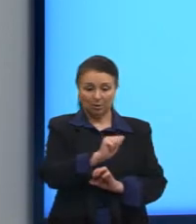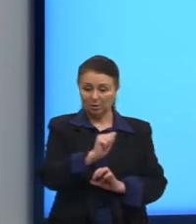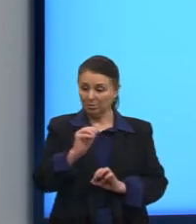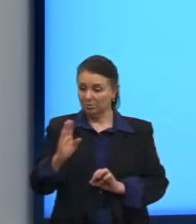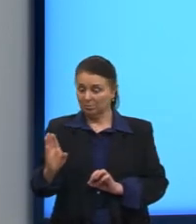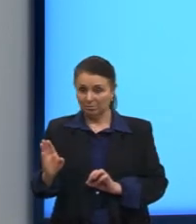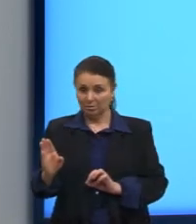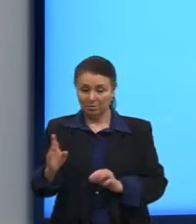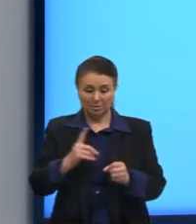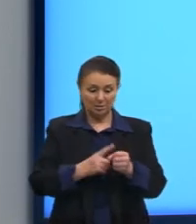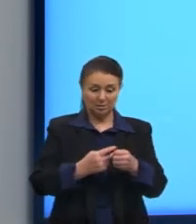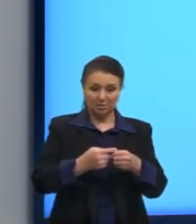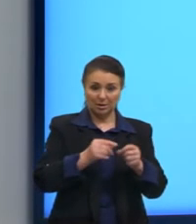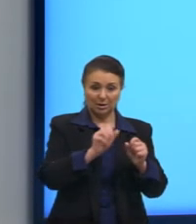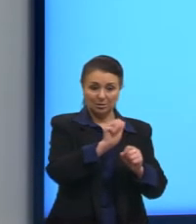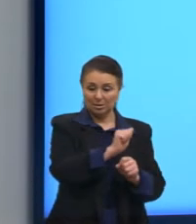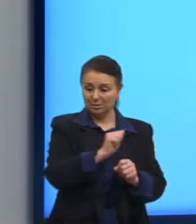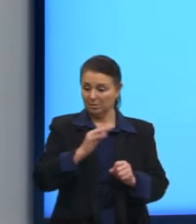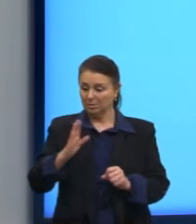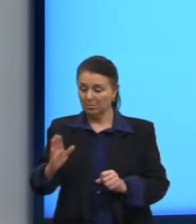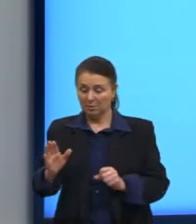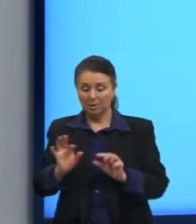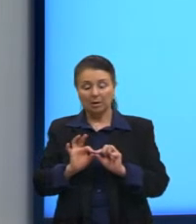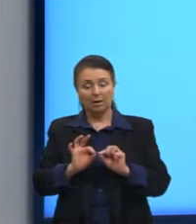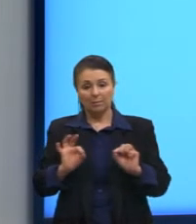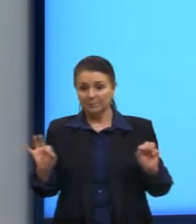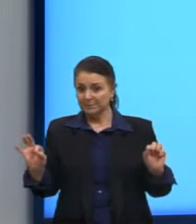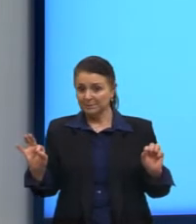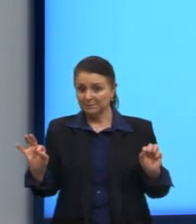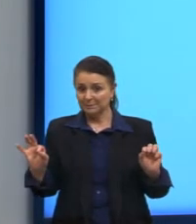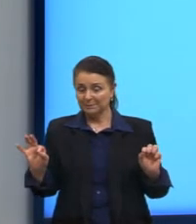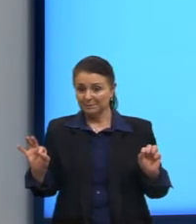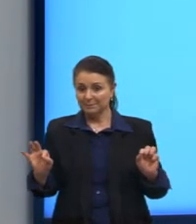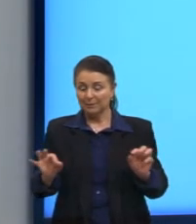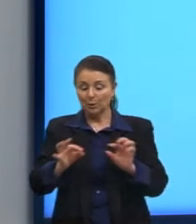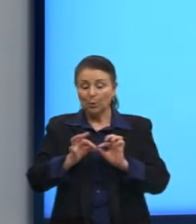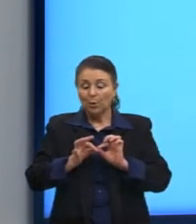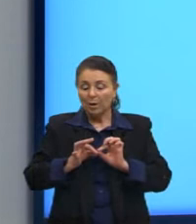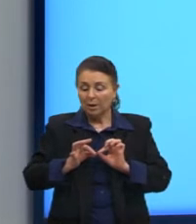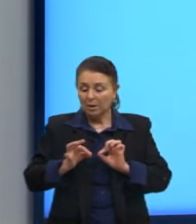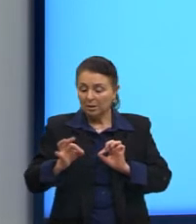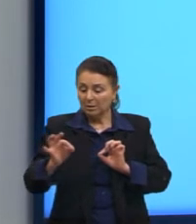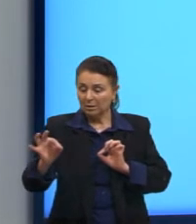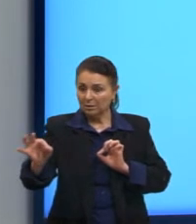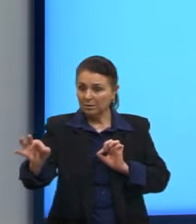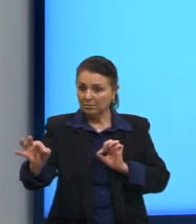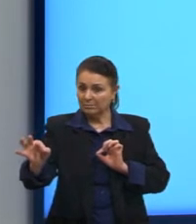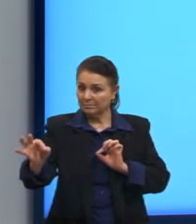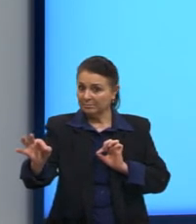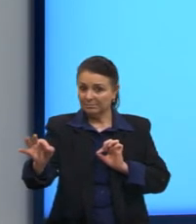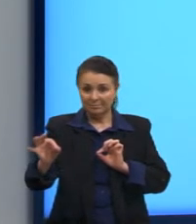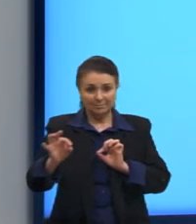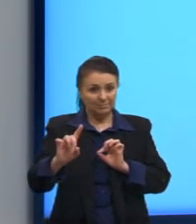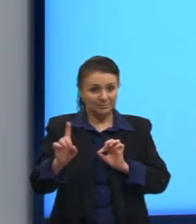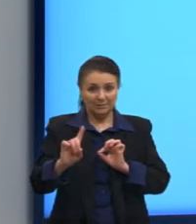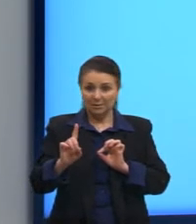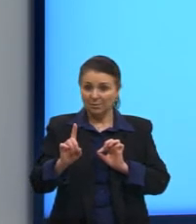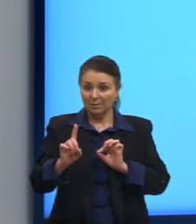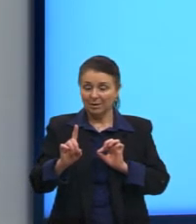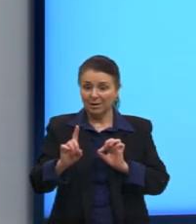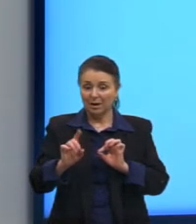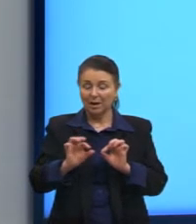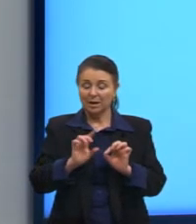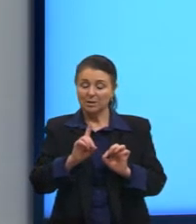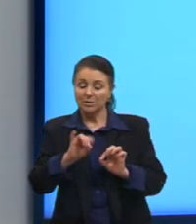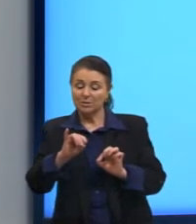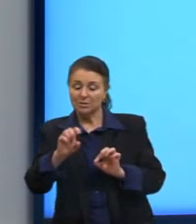uma reta. Mas vamos ver o porquê. Uma linha reta, então, nem sempre é a distância entre os